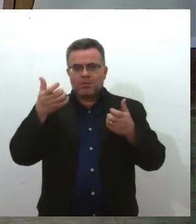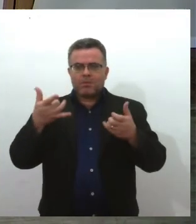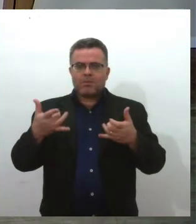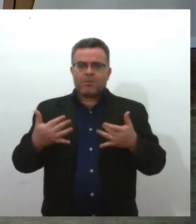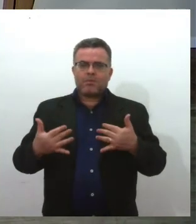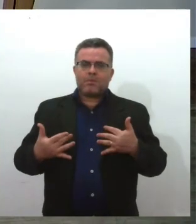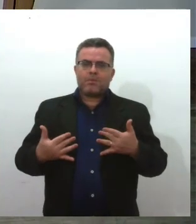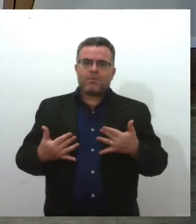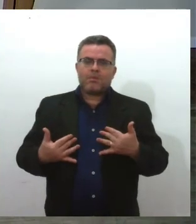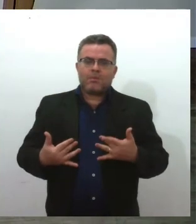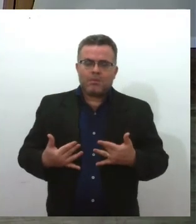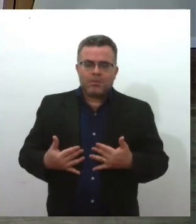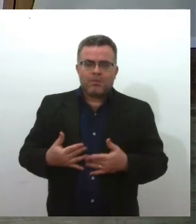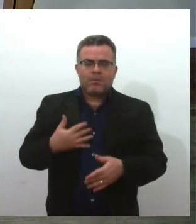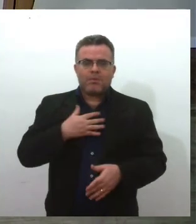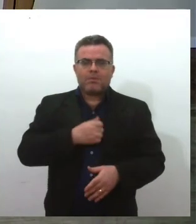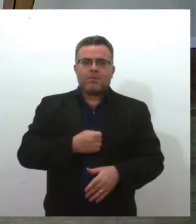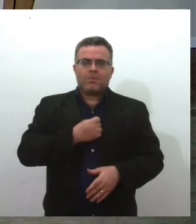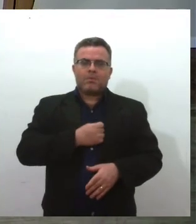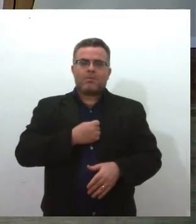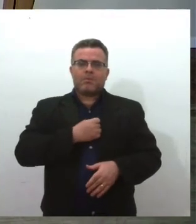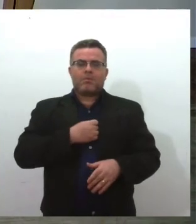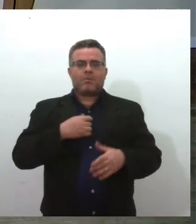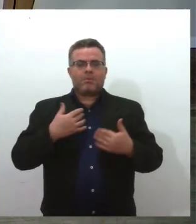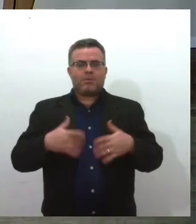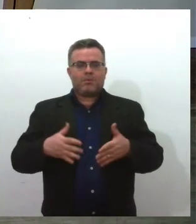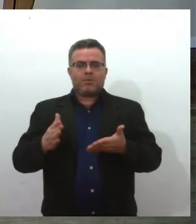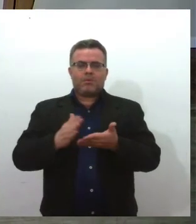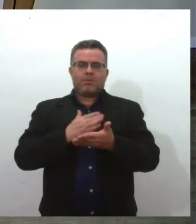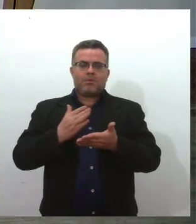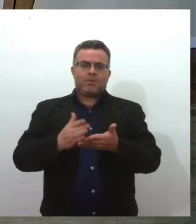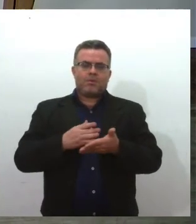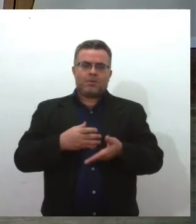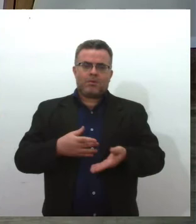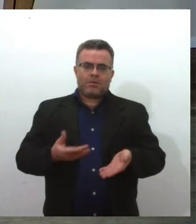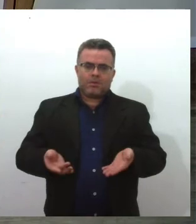de ouvir mais um pouquinho. Mas para isso está o livro também, né, Jeruzi?